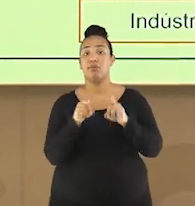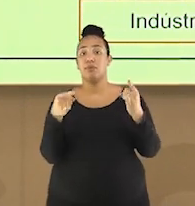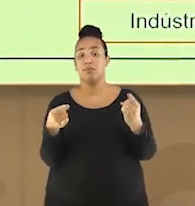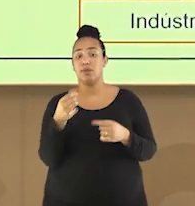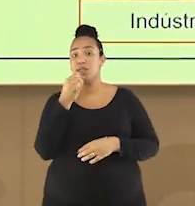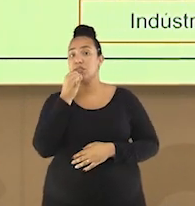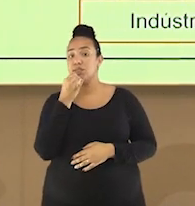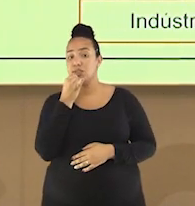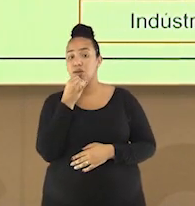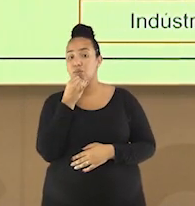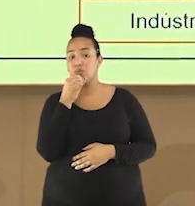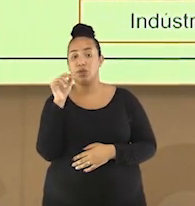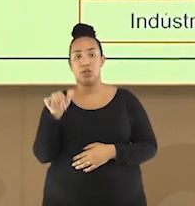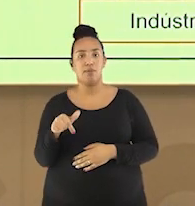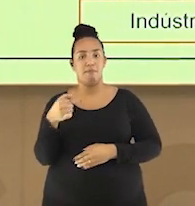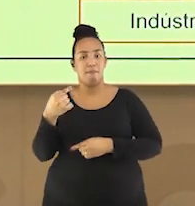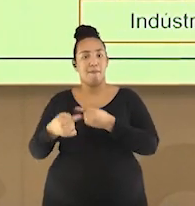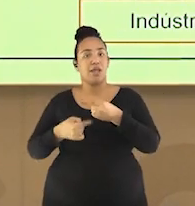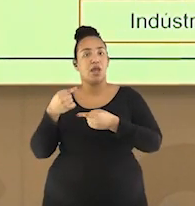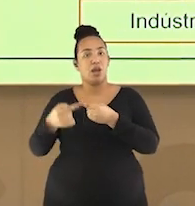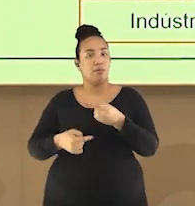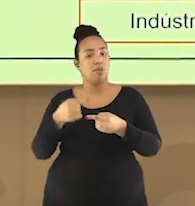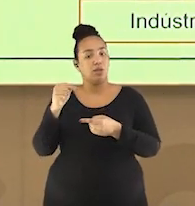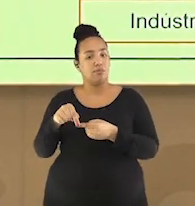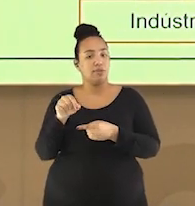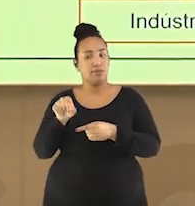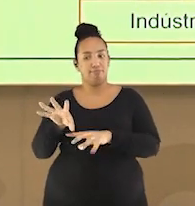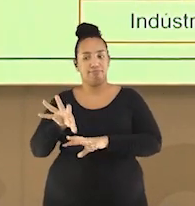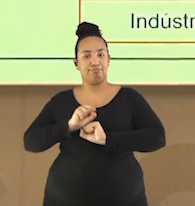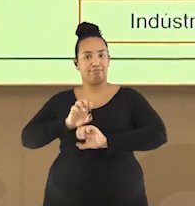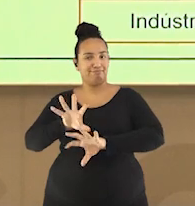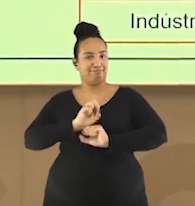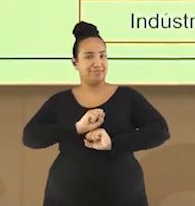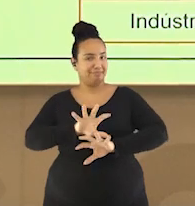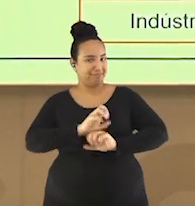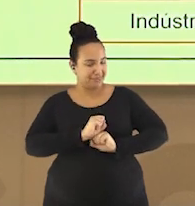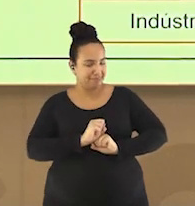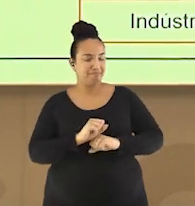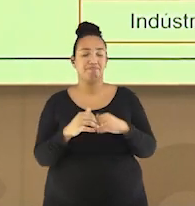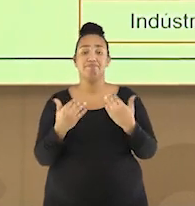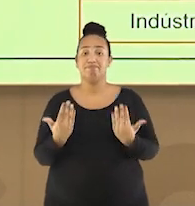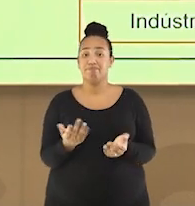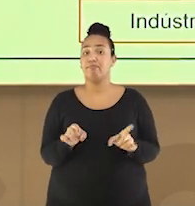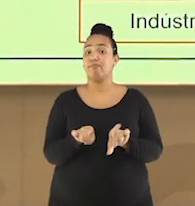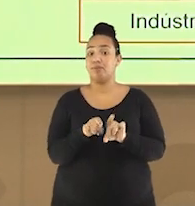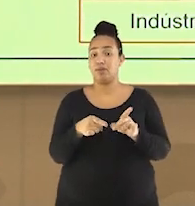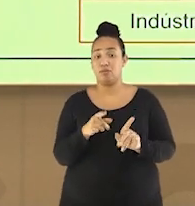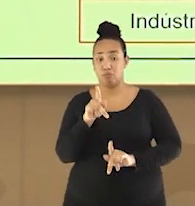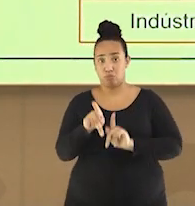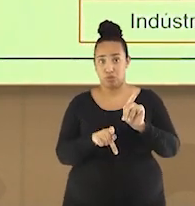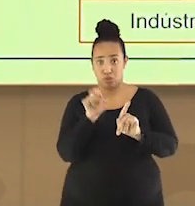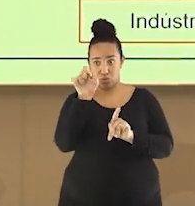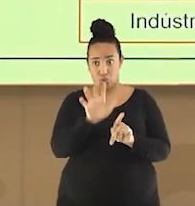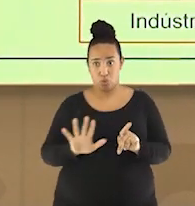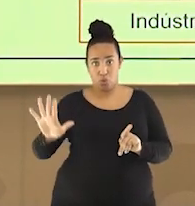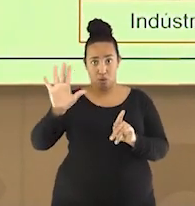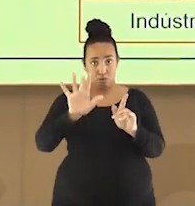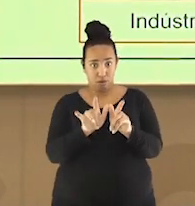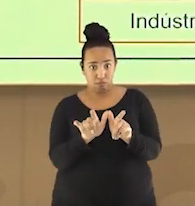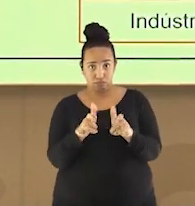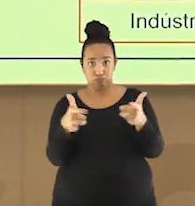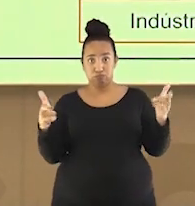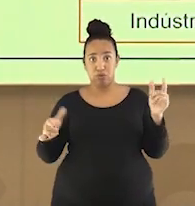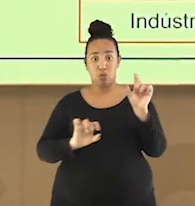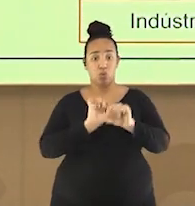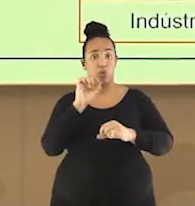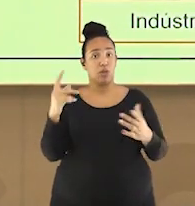fornecimento de matéria-prima. Além disso, o grande crescimento da população europeia fez da